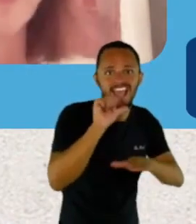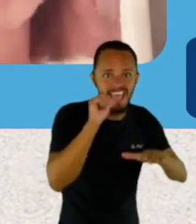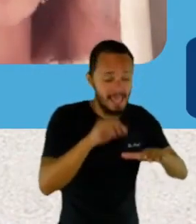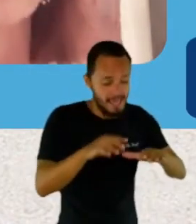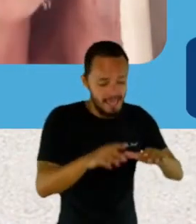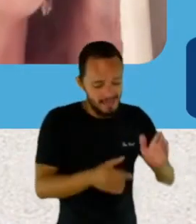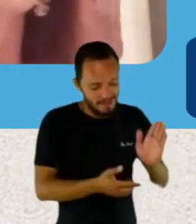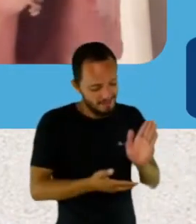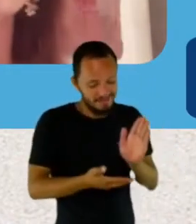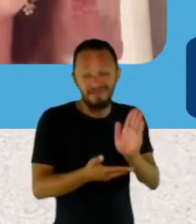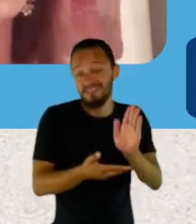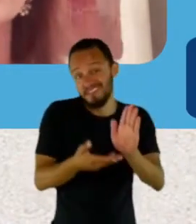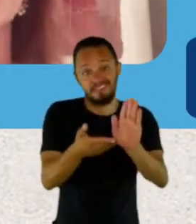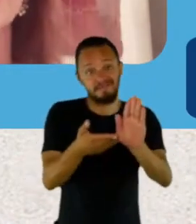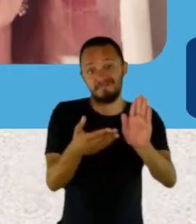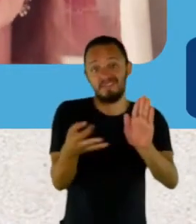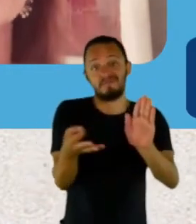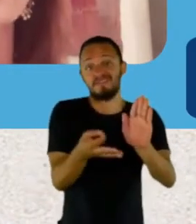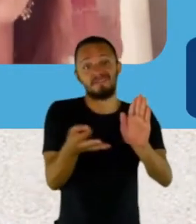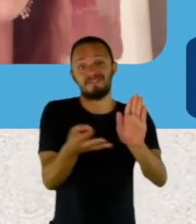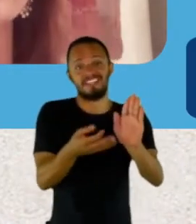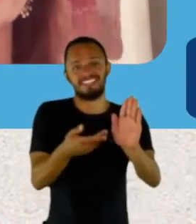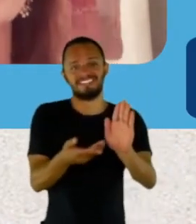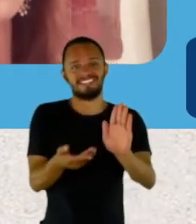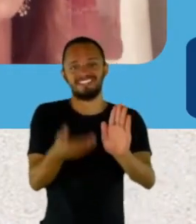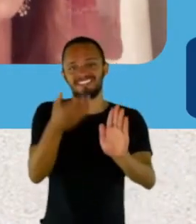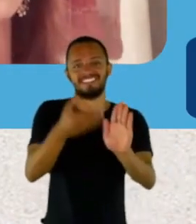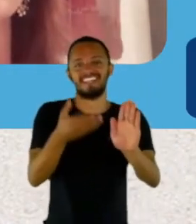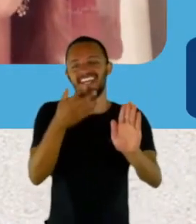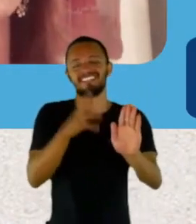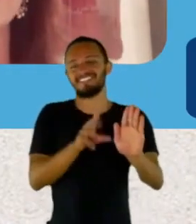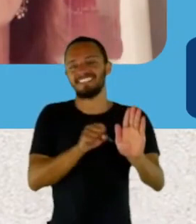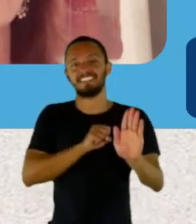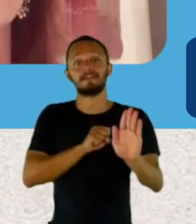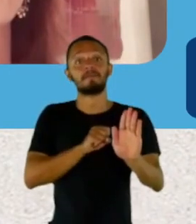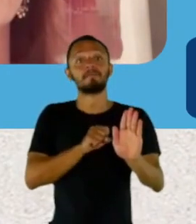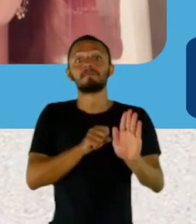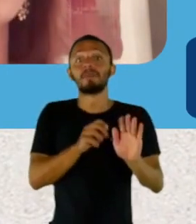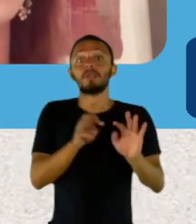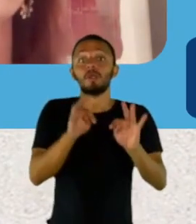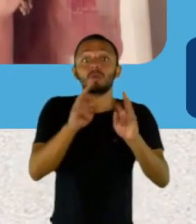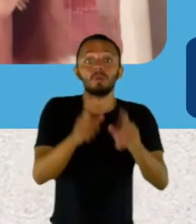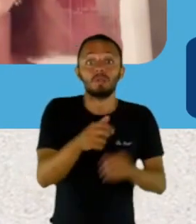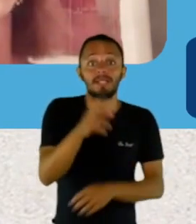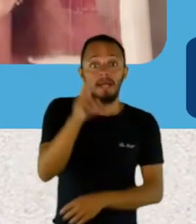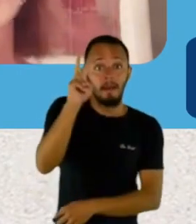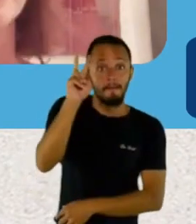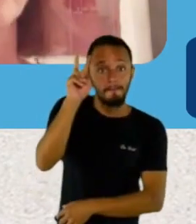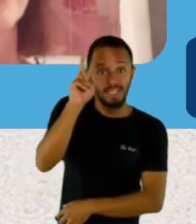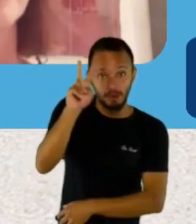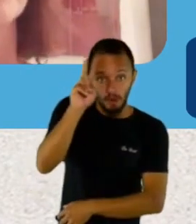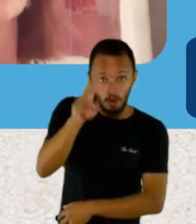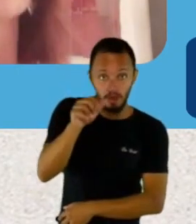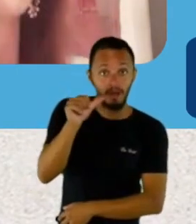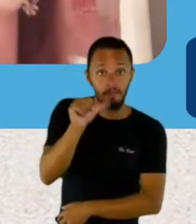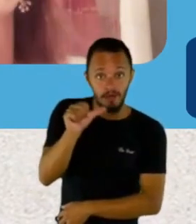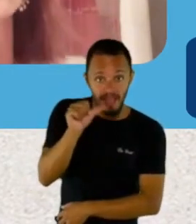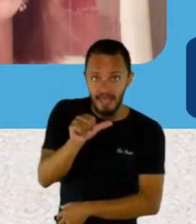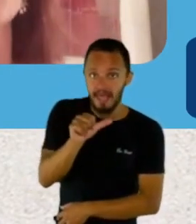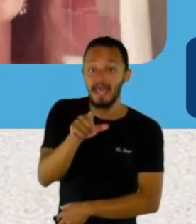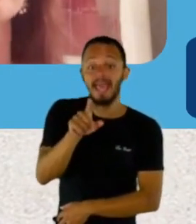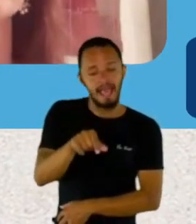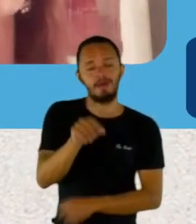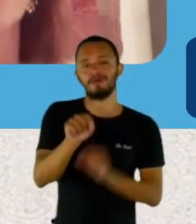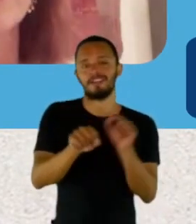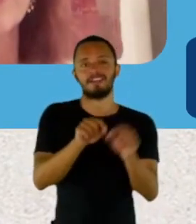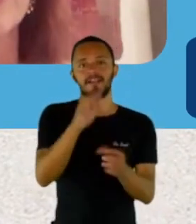perfeita, perfeita. E todas essas mulheres, elas têm uma história de fé, né? Ou fé nelas mesmas, ou fé na